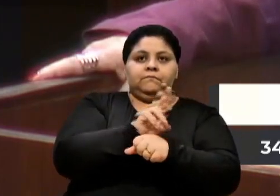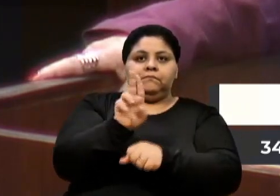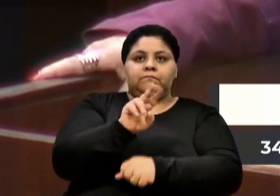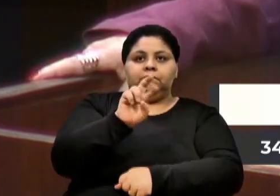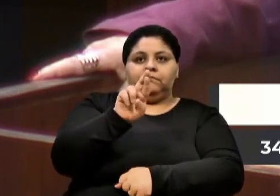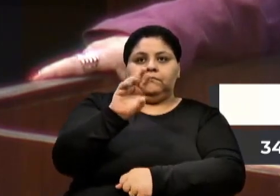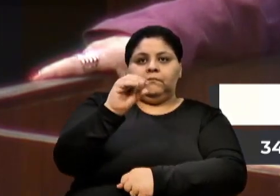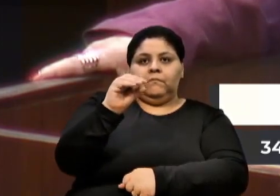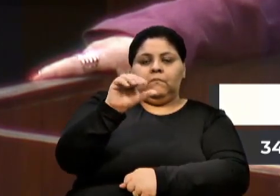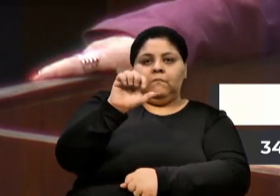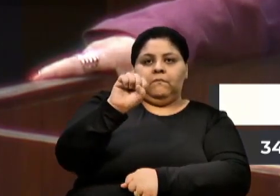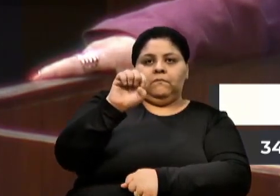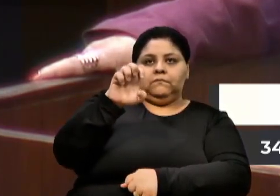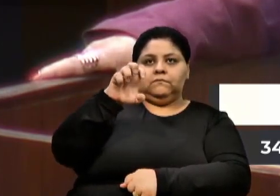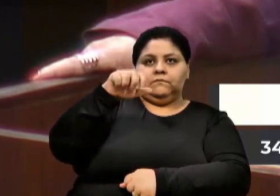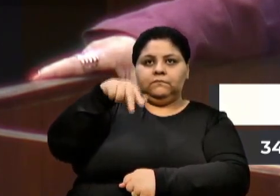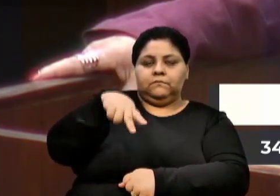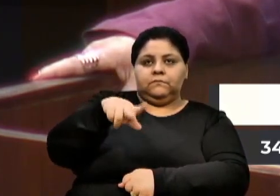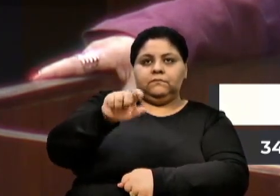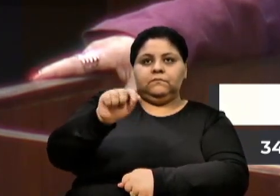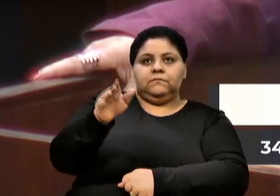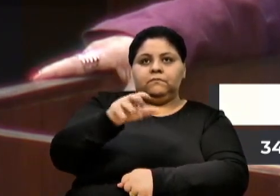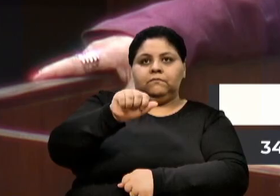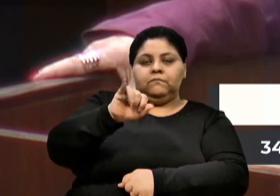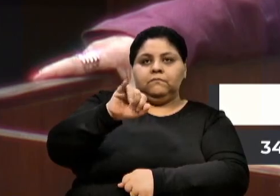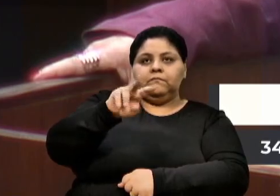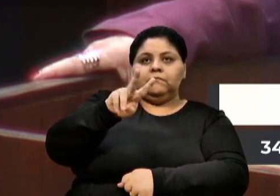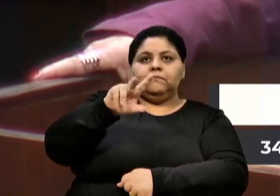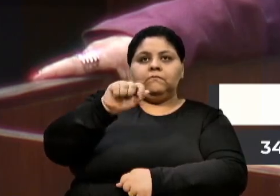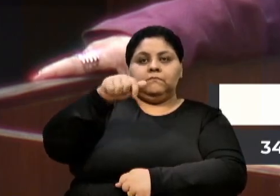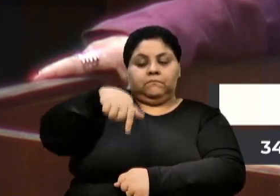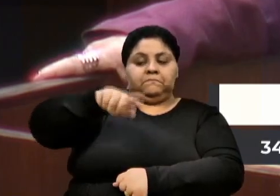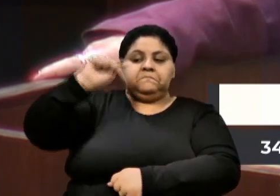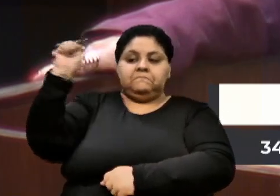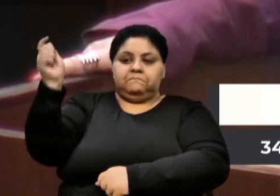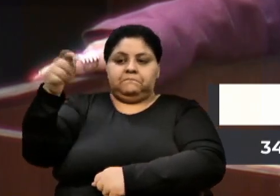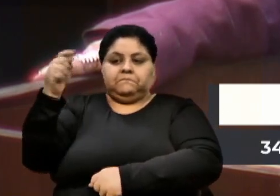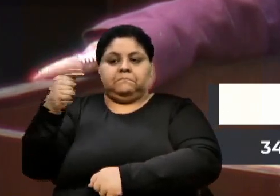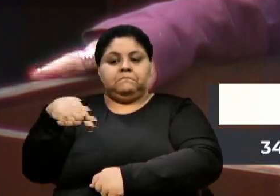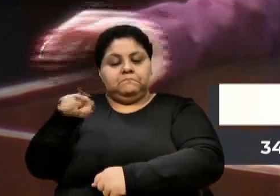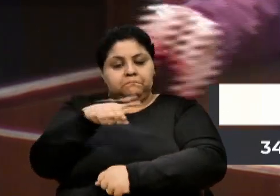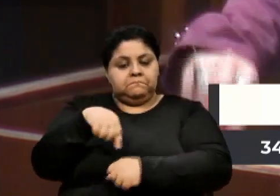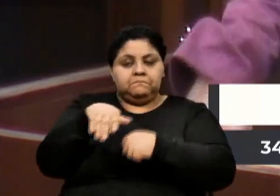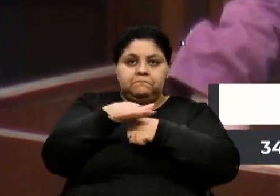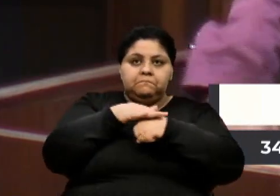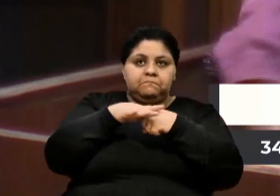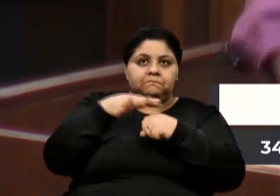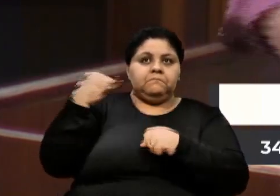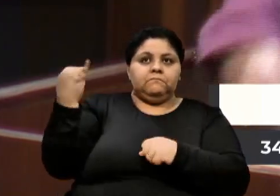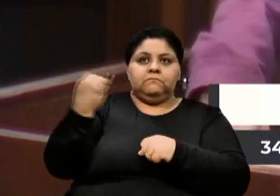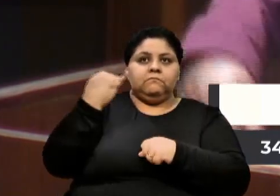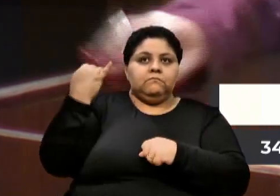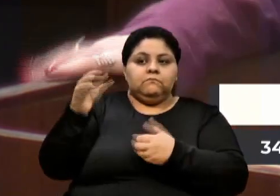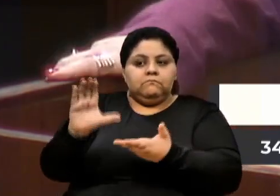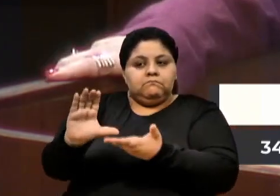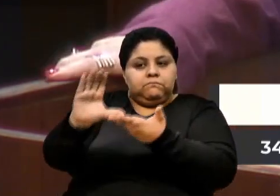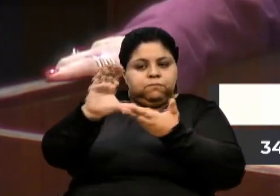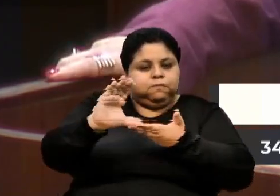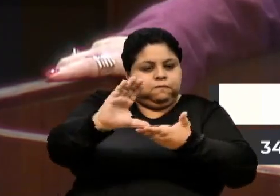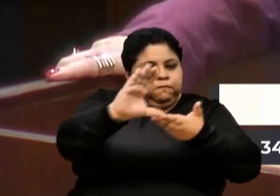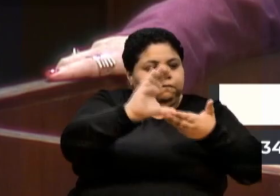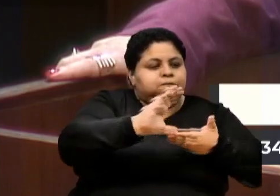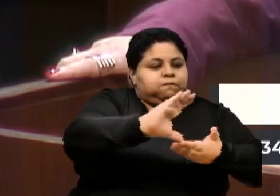gaúcha, nós conversamos sobre a importância de investimento para as mulheres na questão